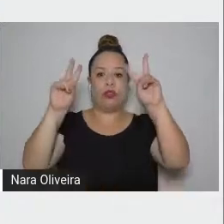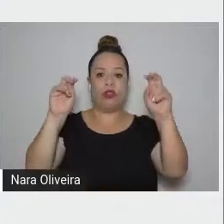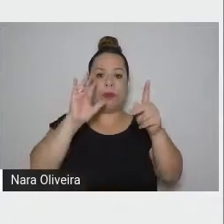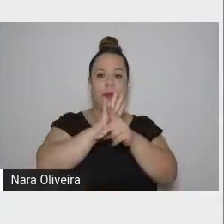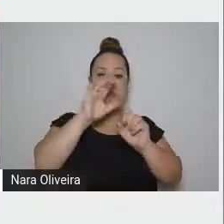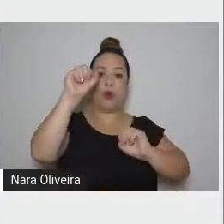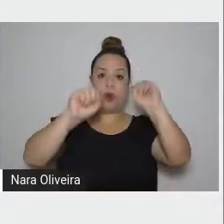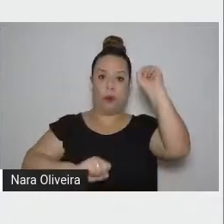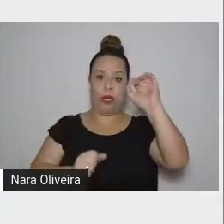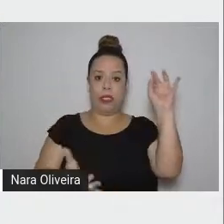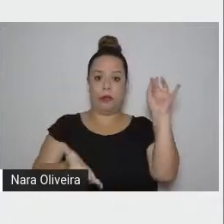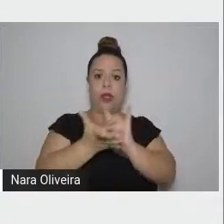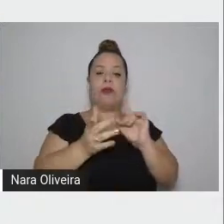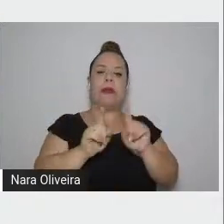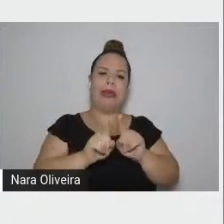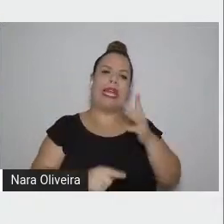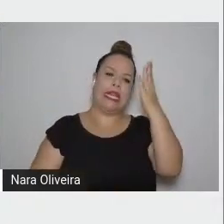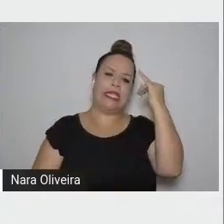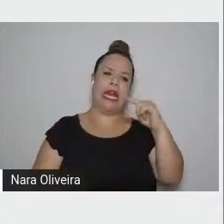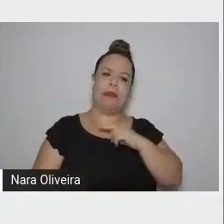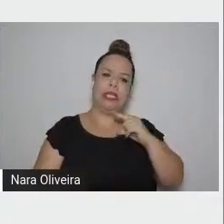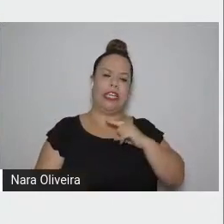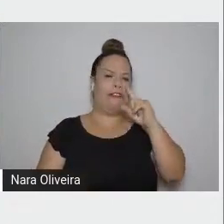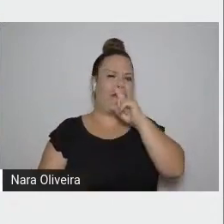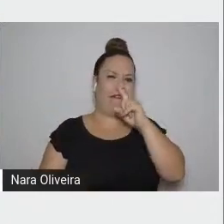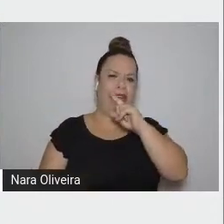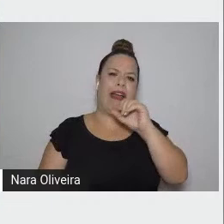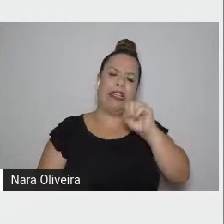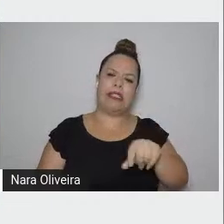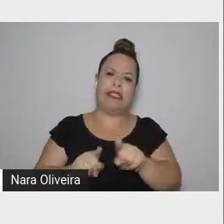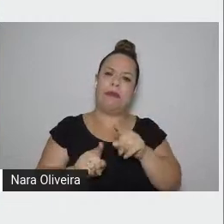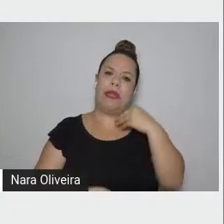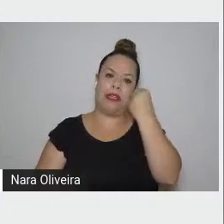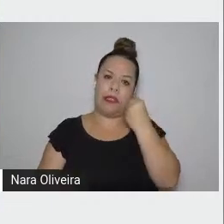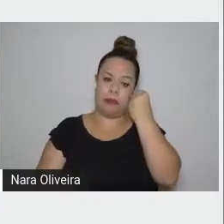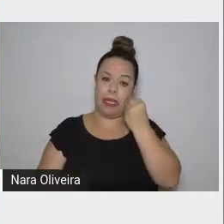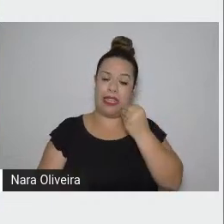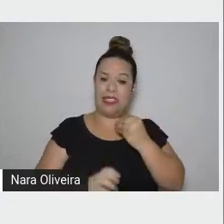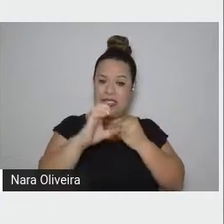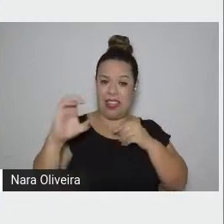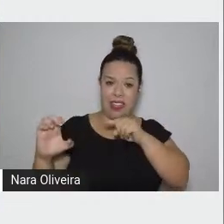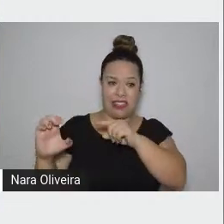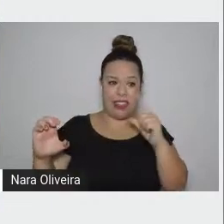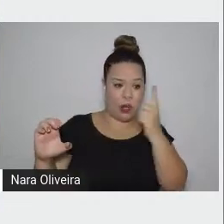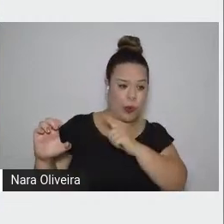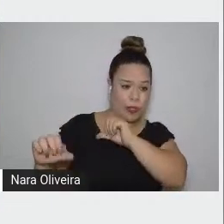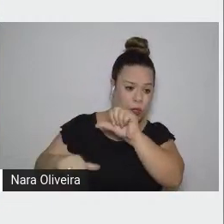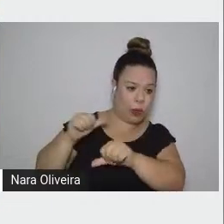experiência e que a esquerda não soube se renovar.